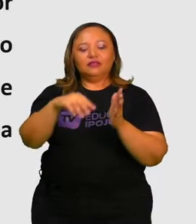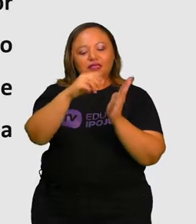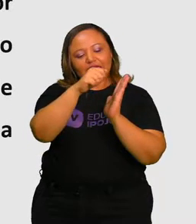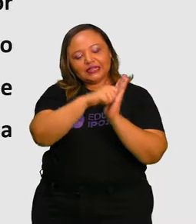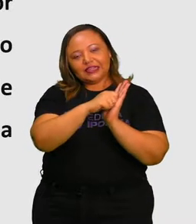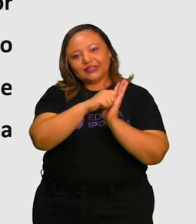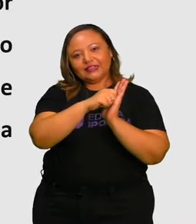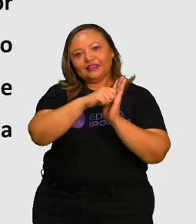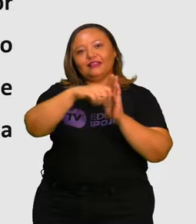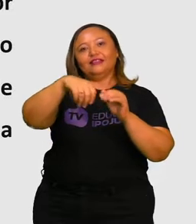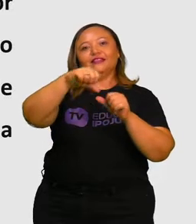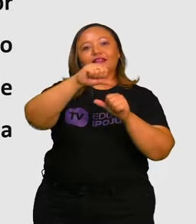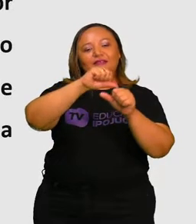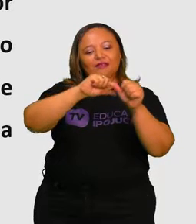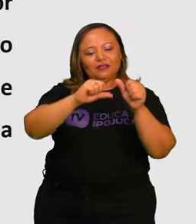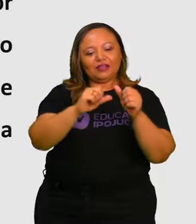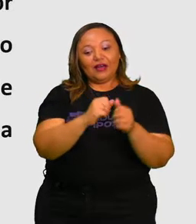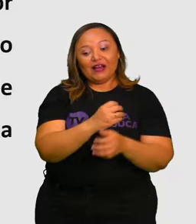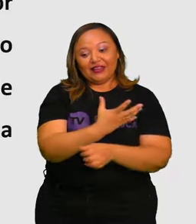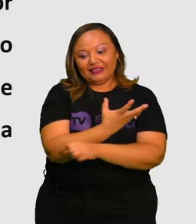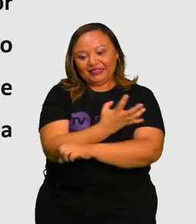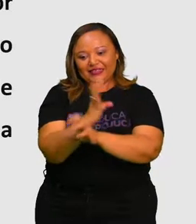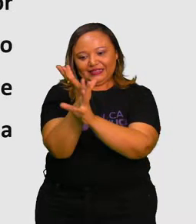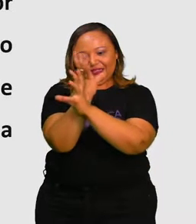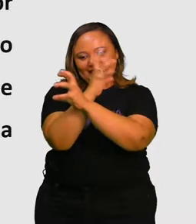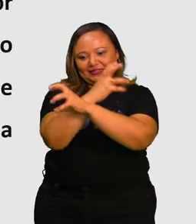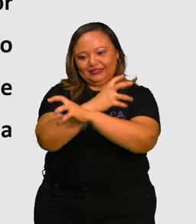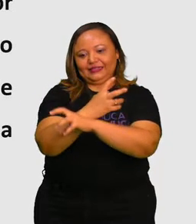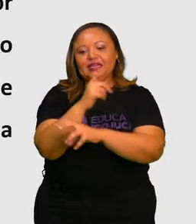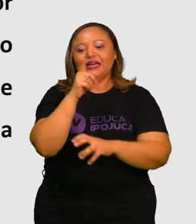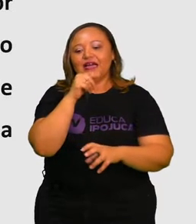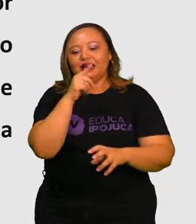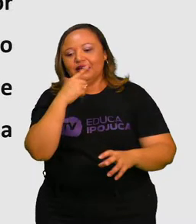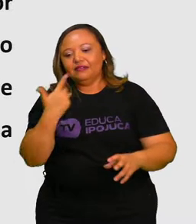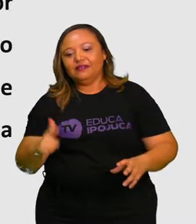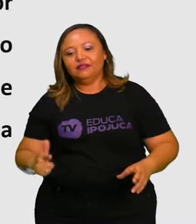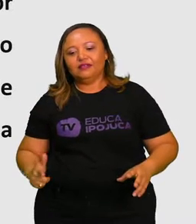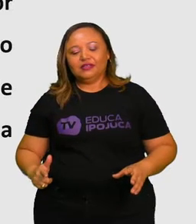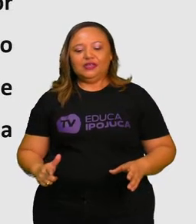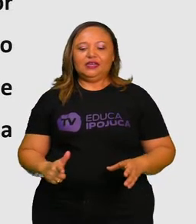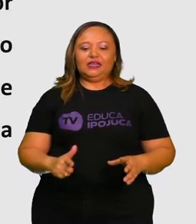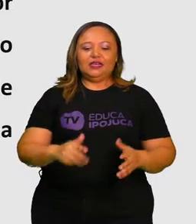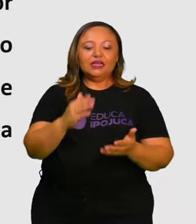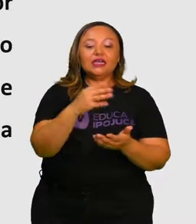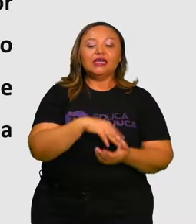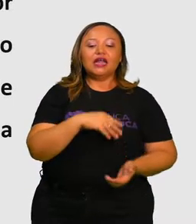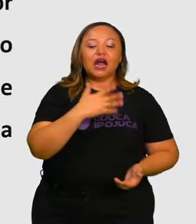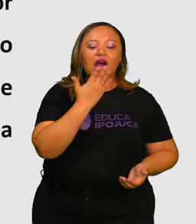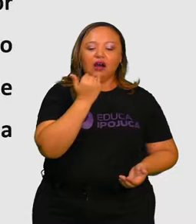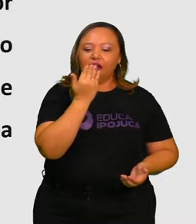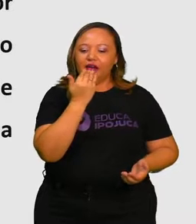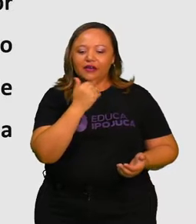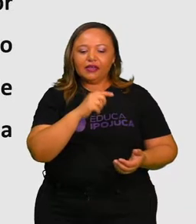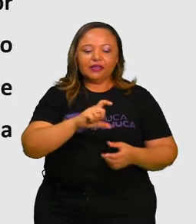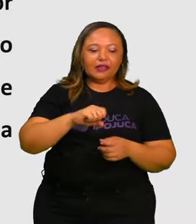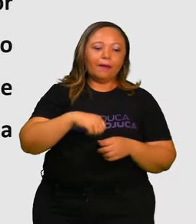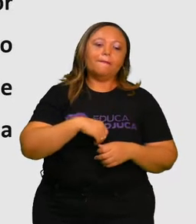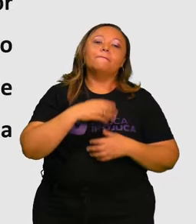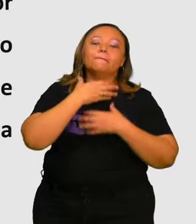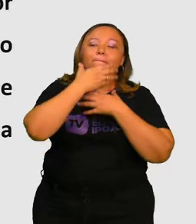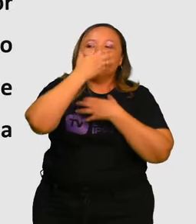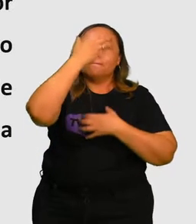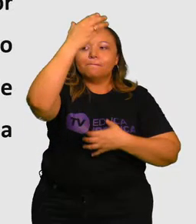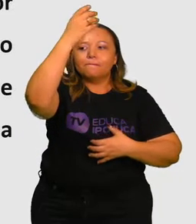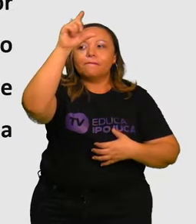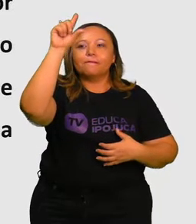secas bem intensas e havia falta de alimento para as girafas de pescoço curto, enquanto que as girafas de